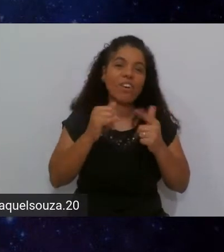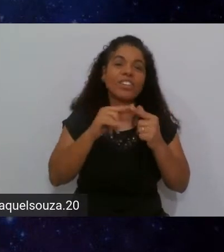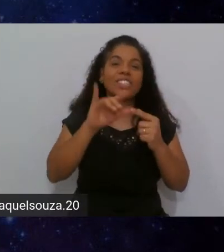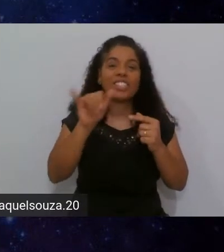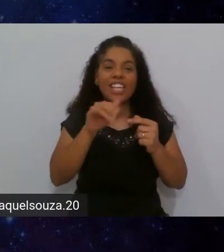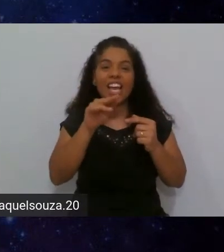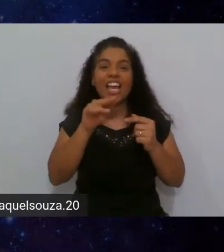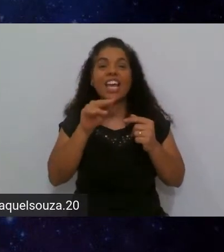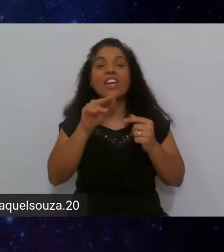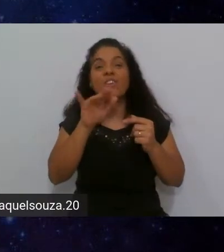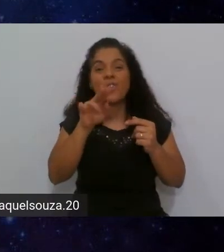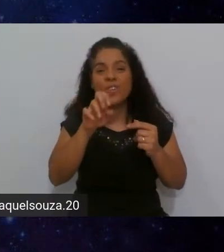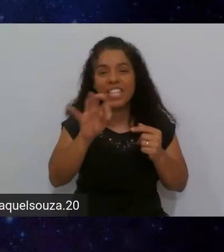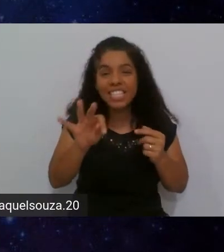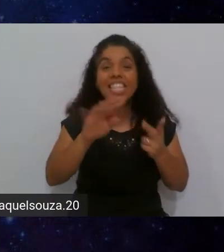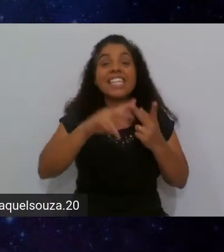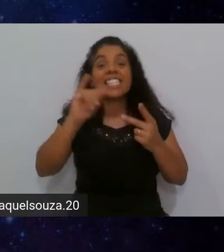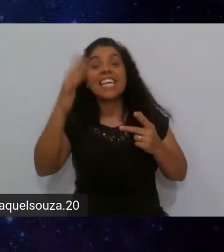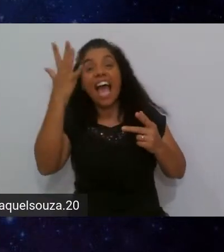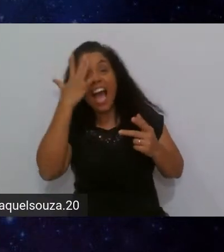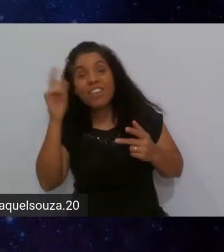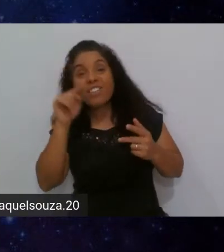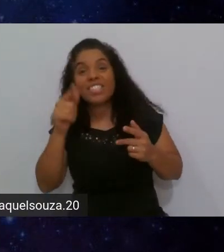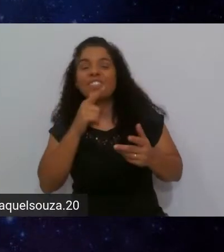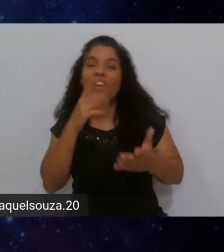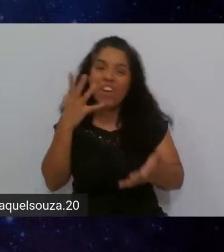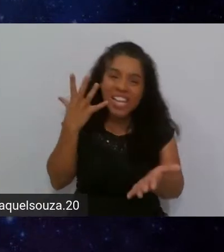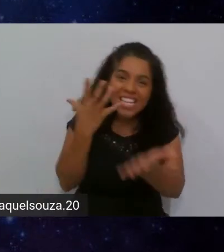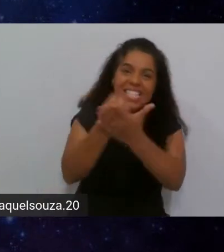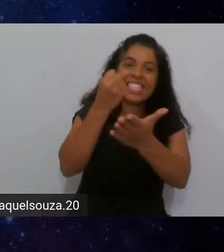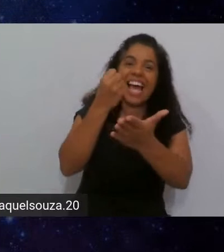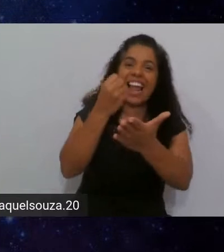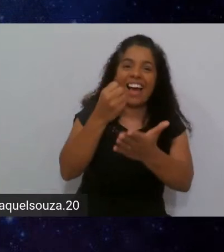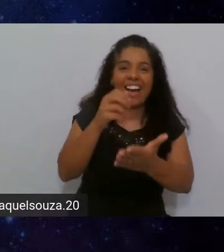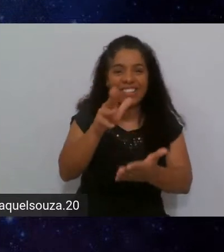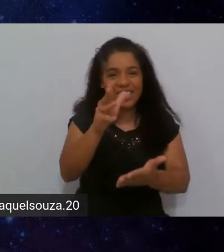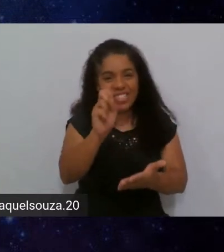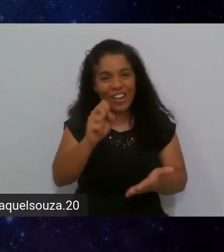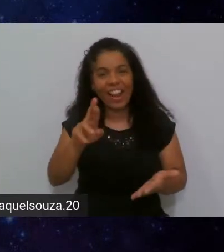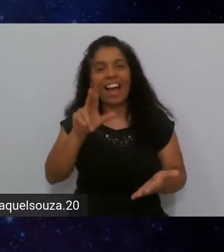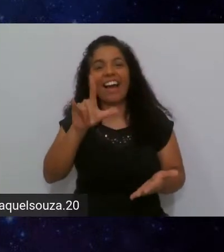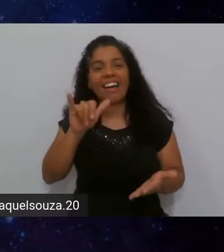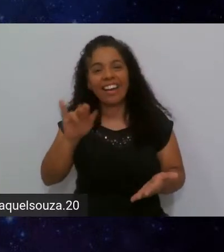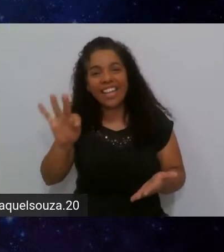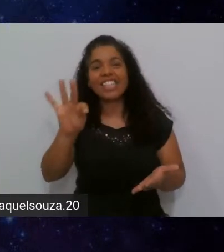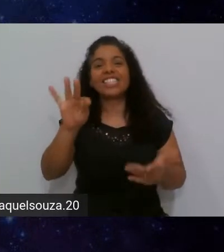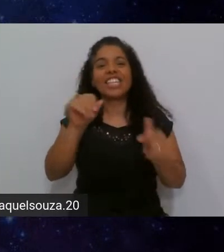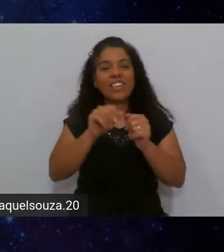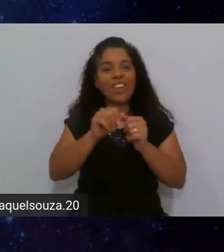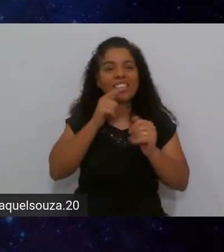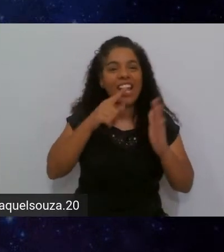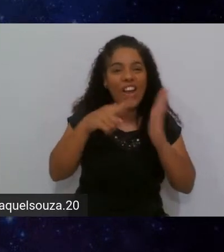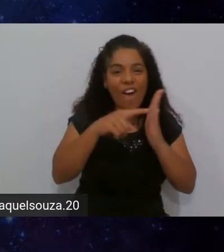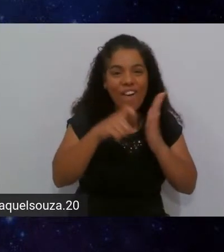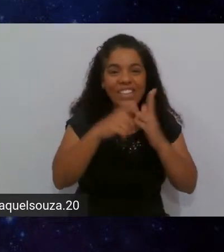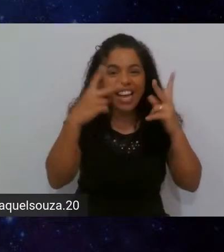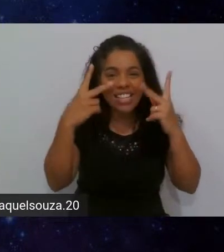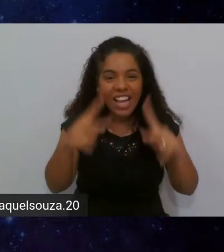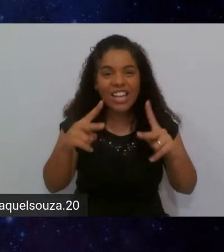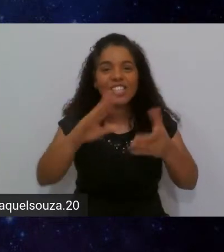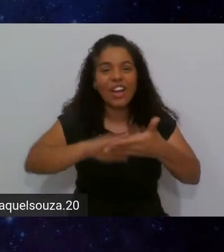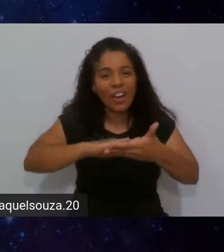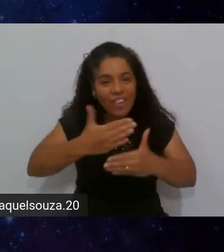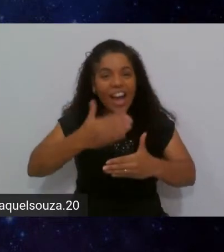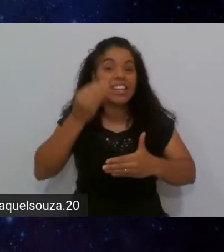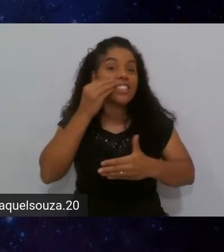se vocês amanhã forem lá e instalarem o SonarLint e fazerem ele rodar na sua máquina nos seus testes